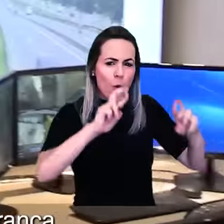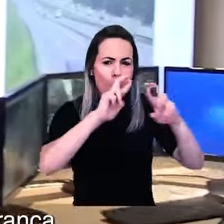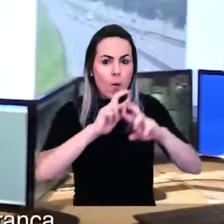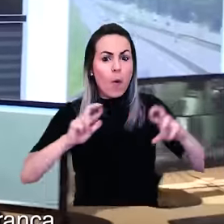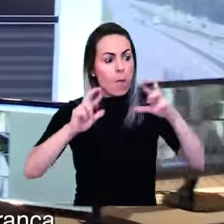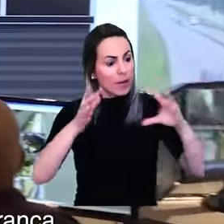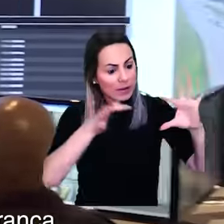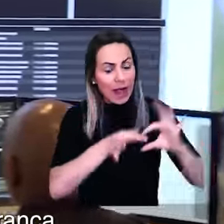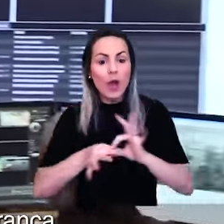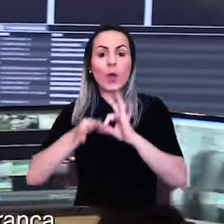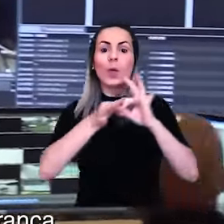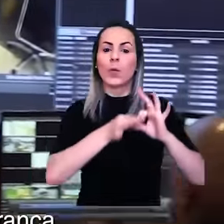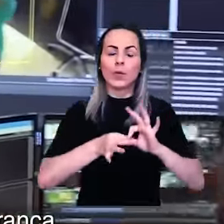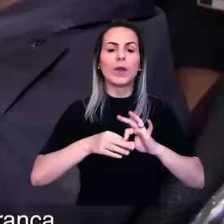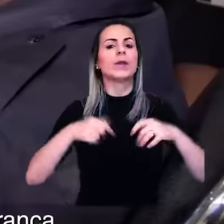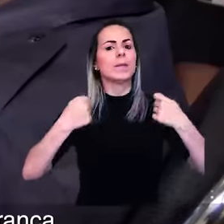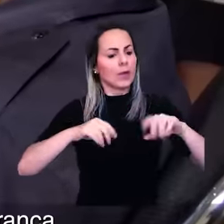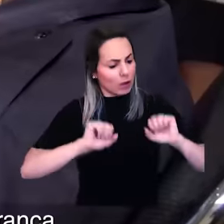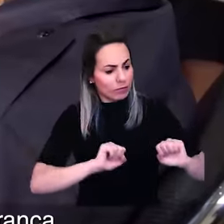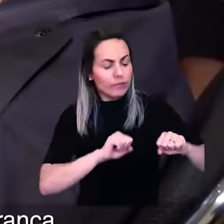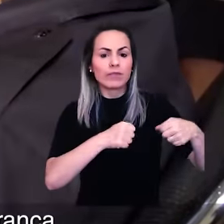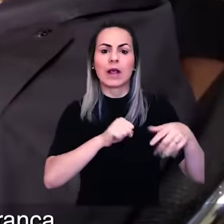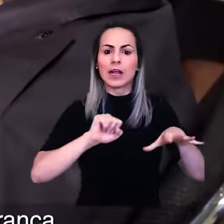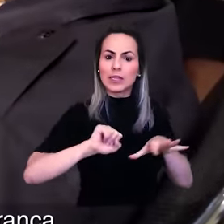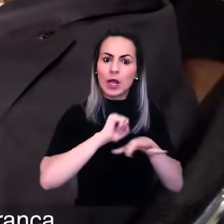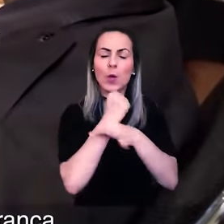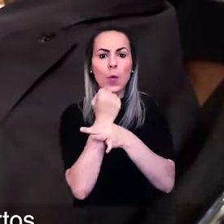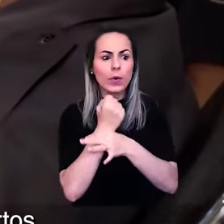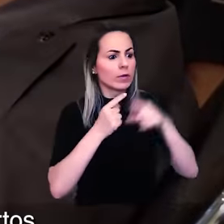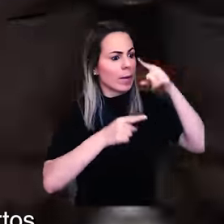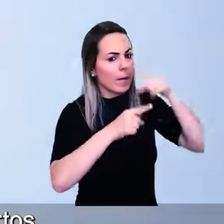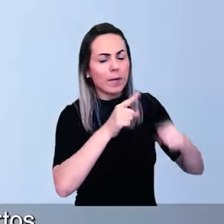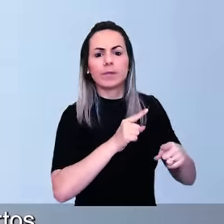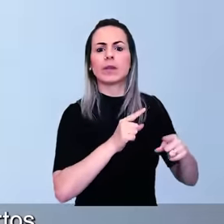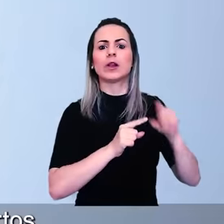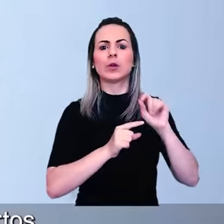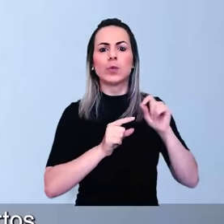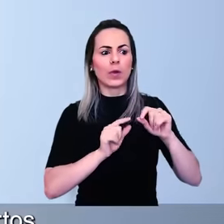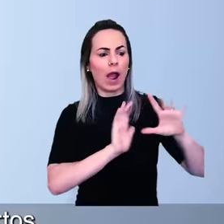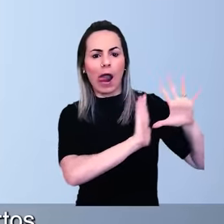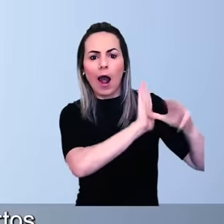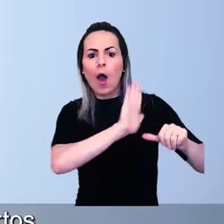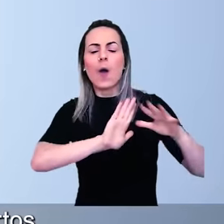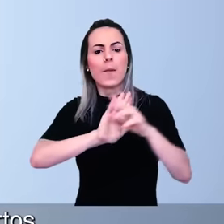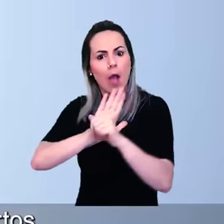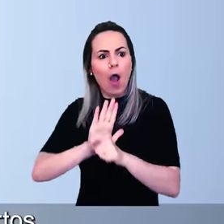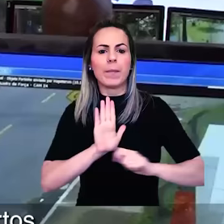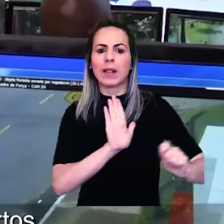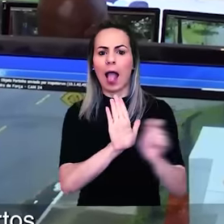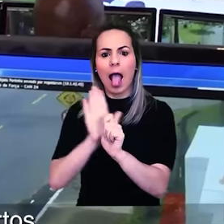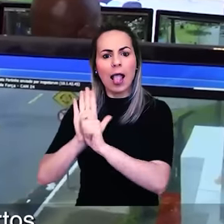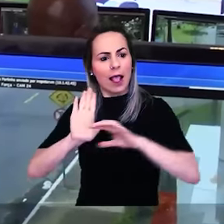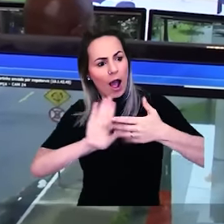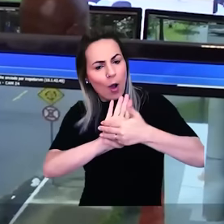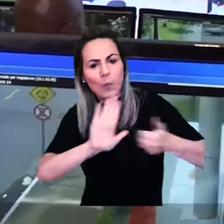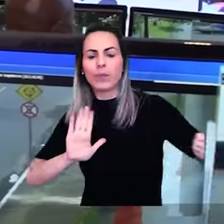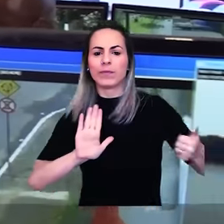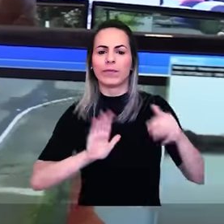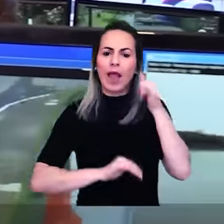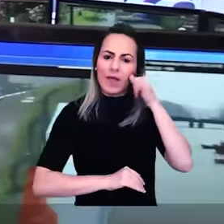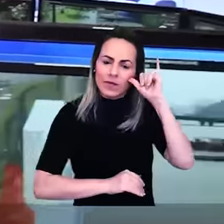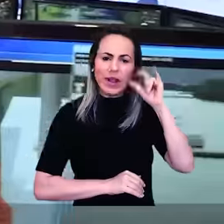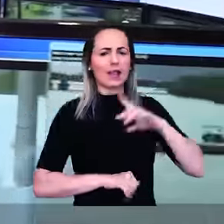e sejam integradas dentro de si, potencializando as ações de segurança, coibindo roubo de cargas, tráfico entorpecente e furtos.